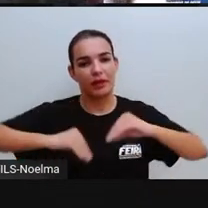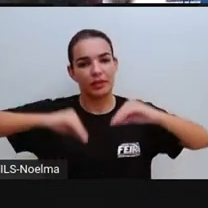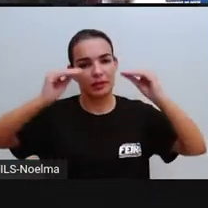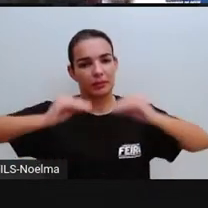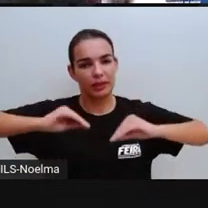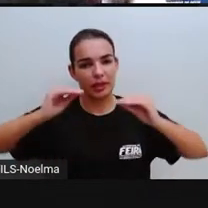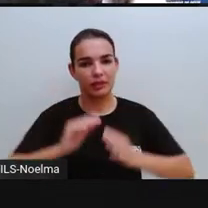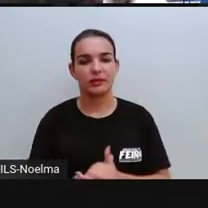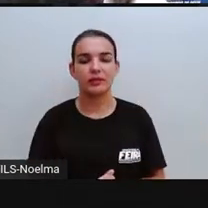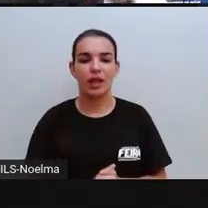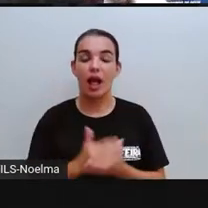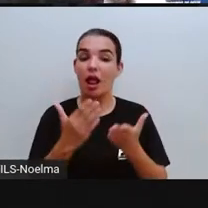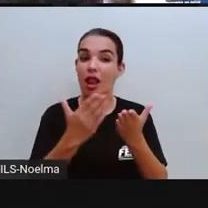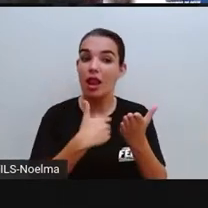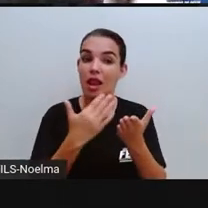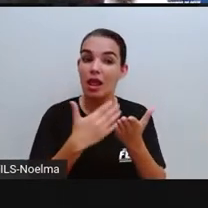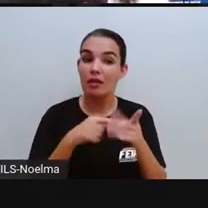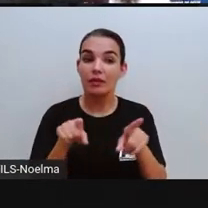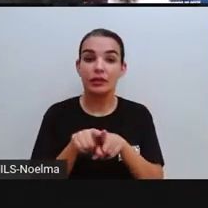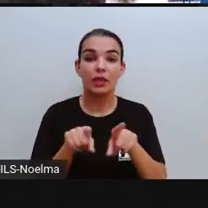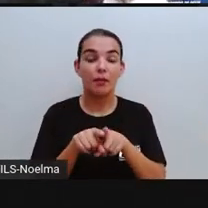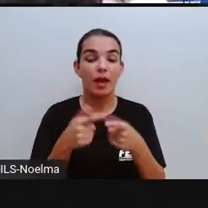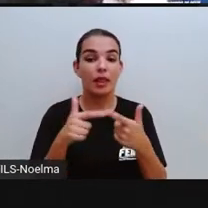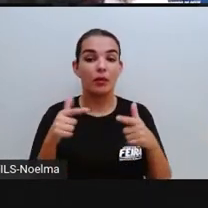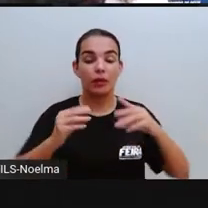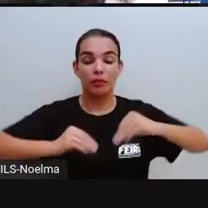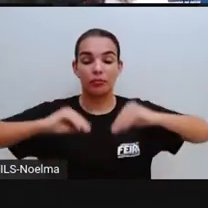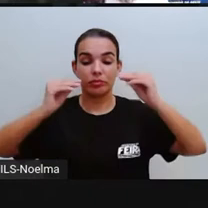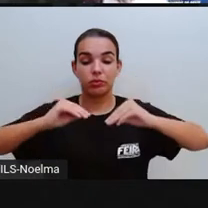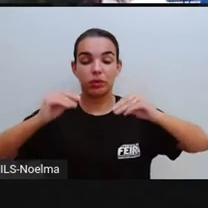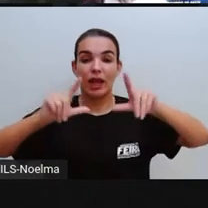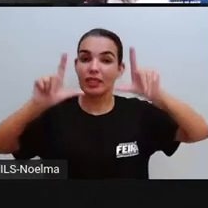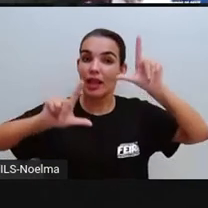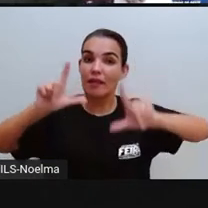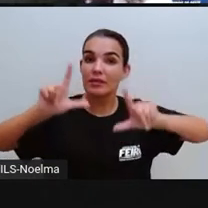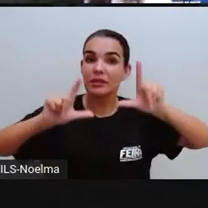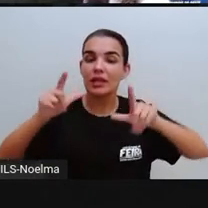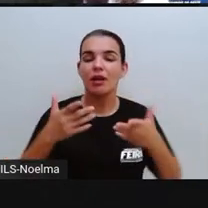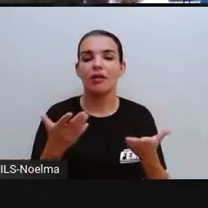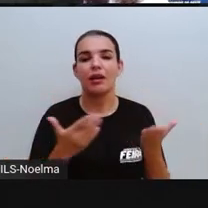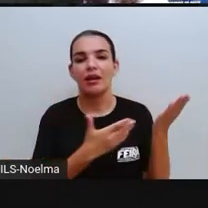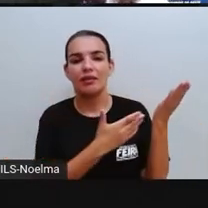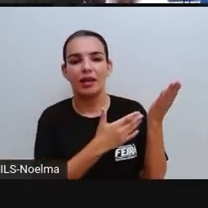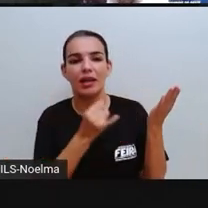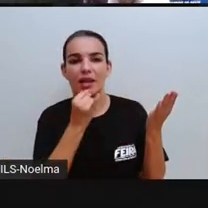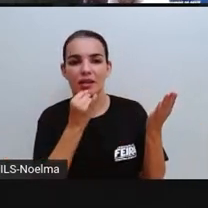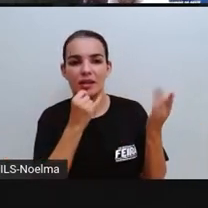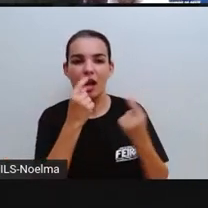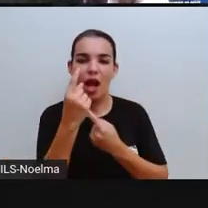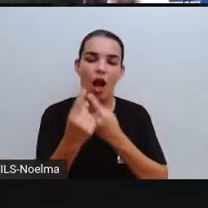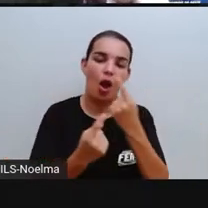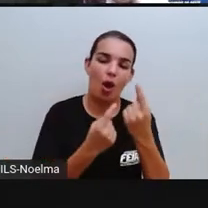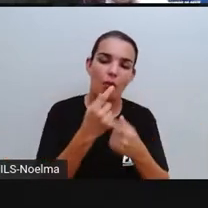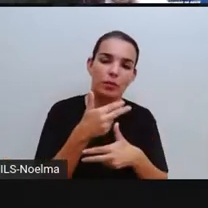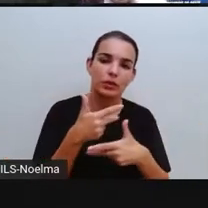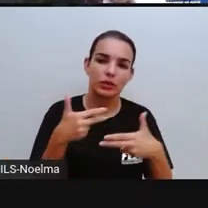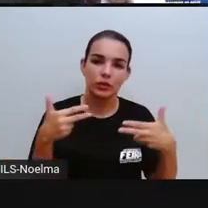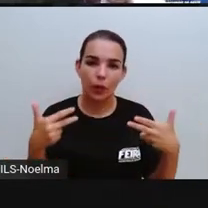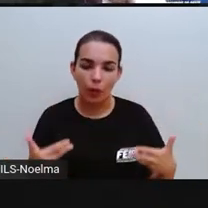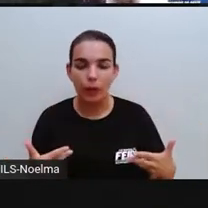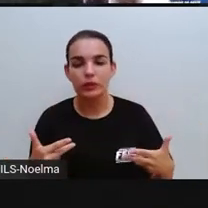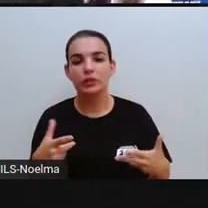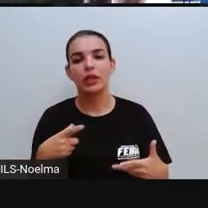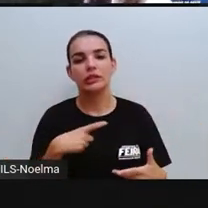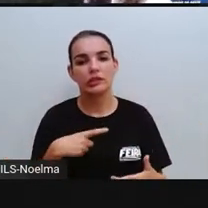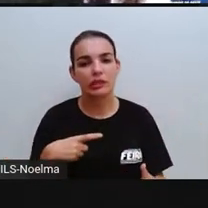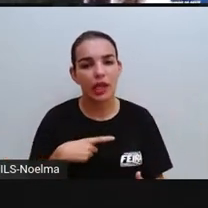certo? Livro, a TV, então são exemplos aí de materiais, de objetos